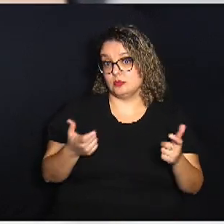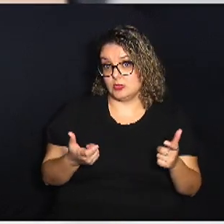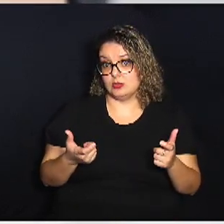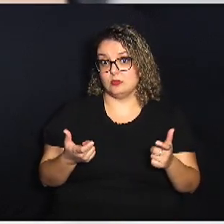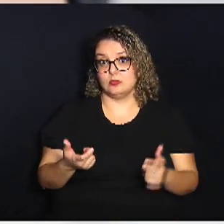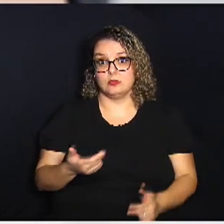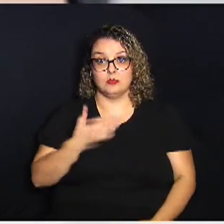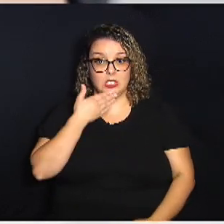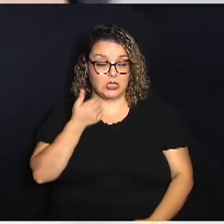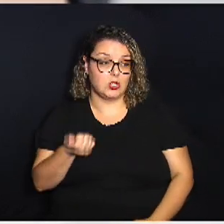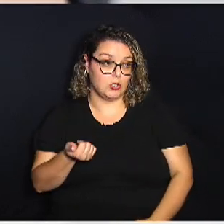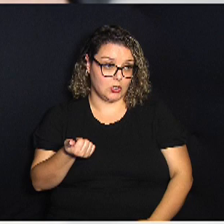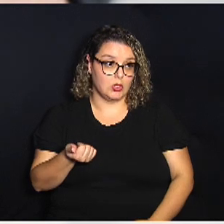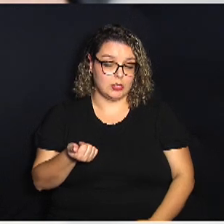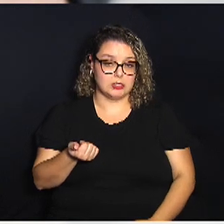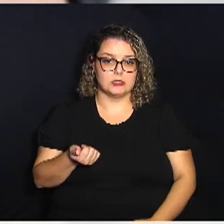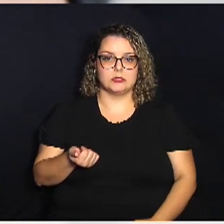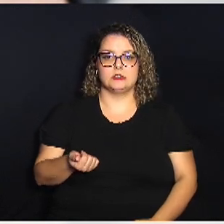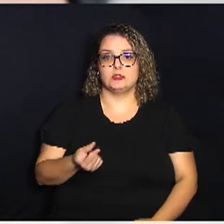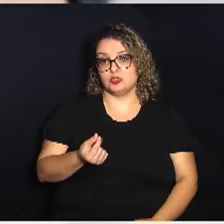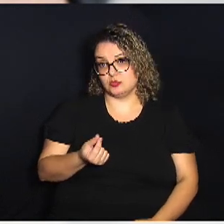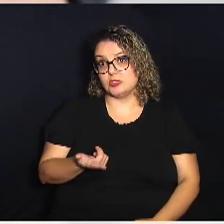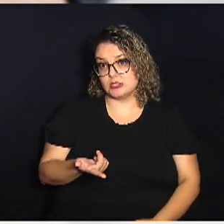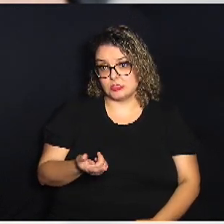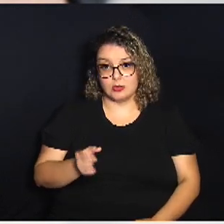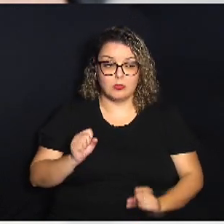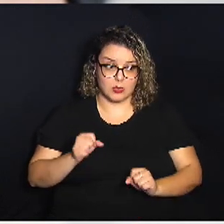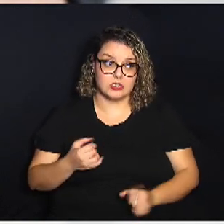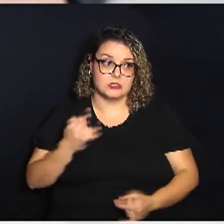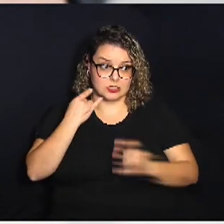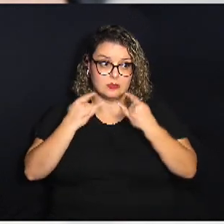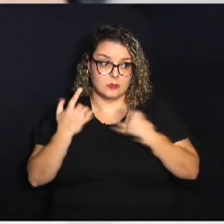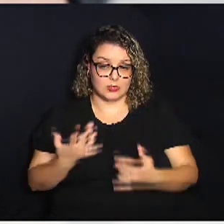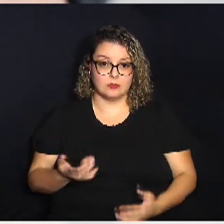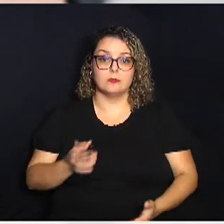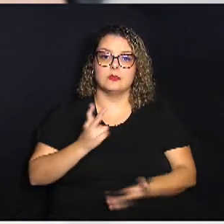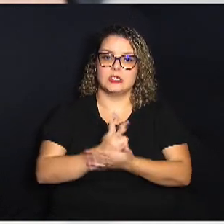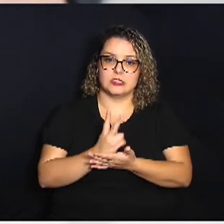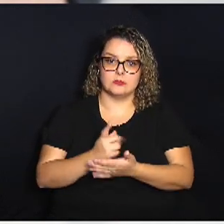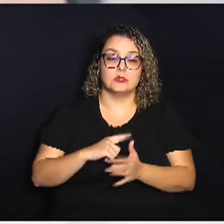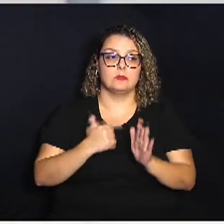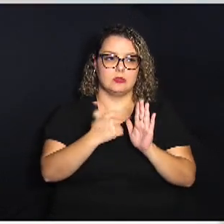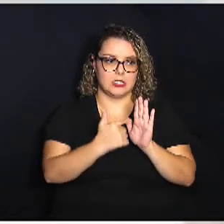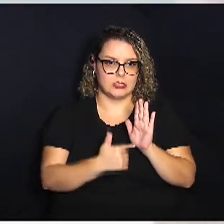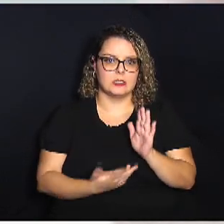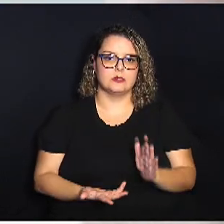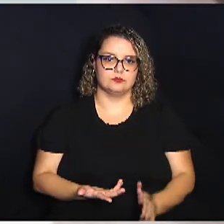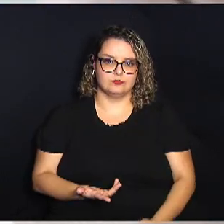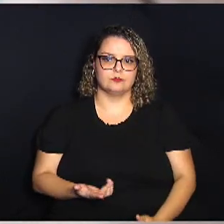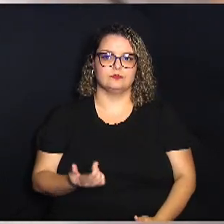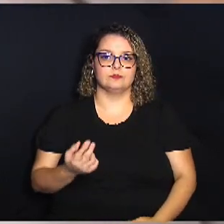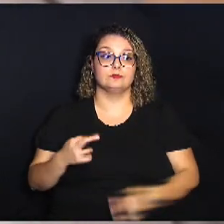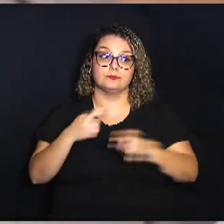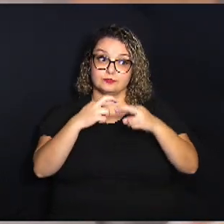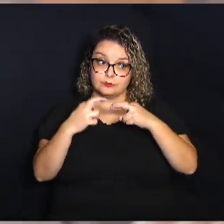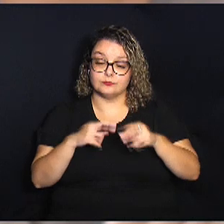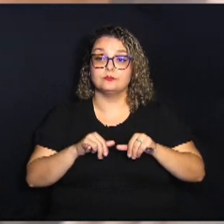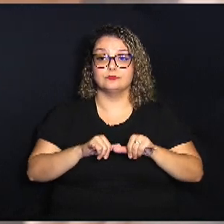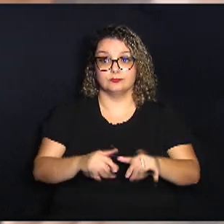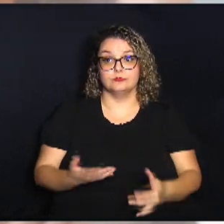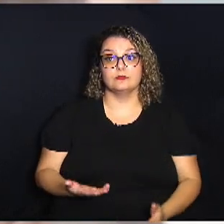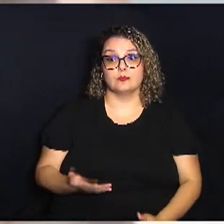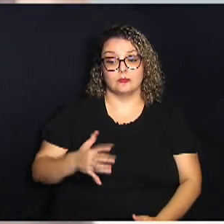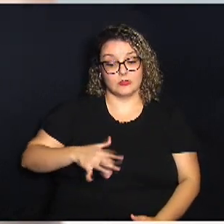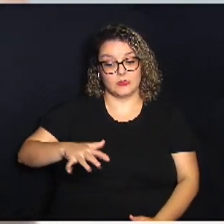melhores para compras maiores também podem ser interessantes mas sempre tenha uma lista e investigue nos supermercados que são na sua